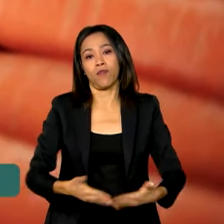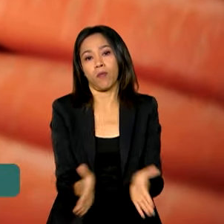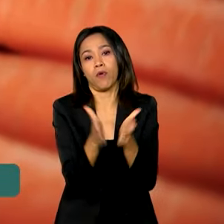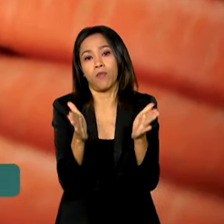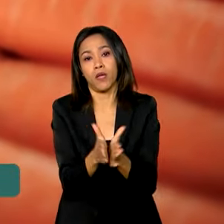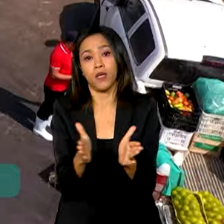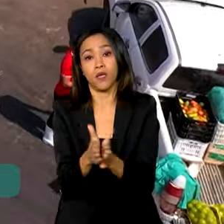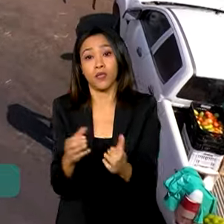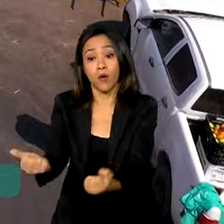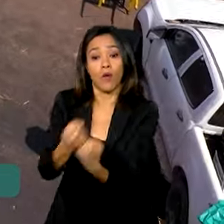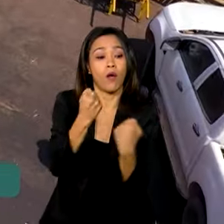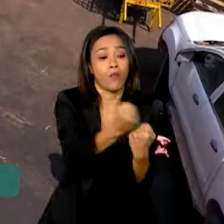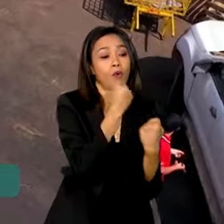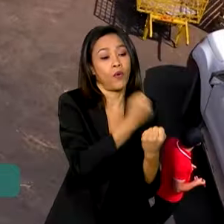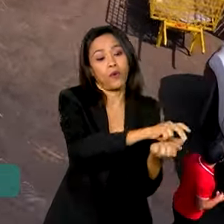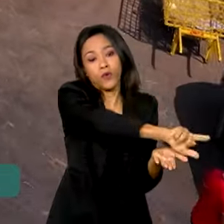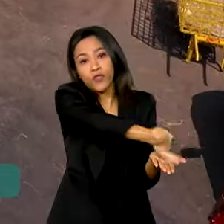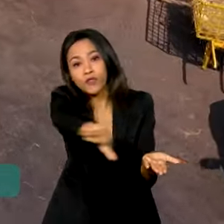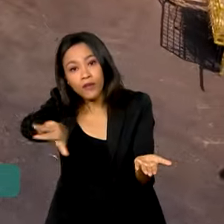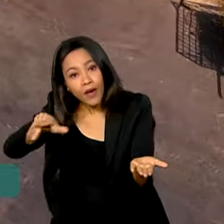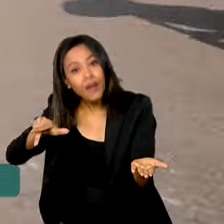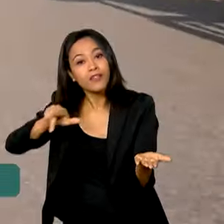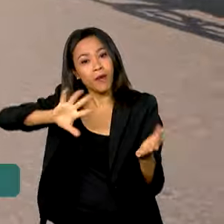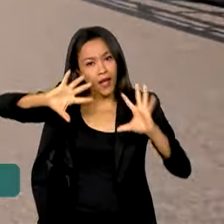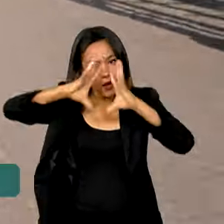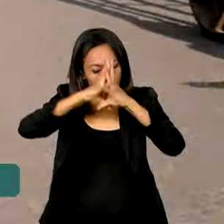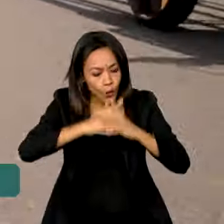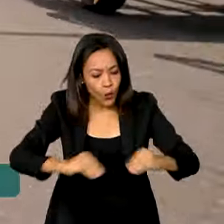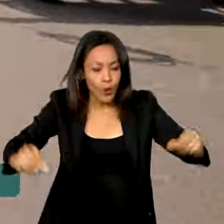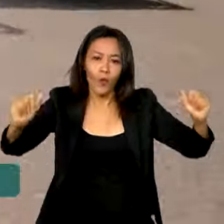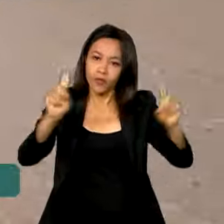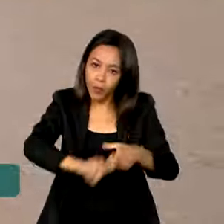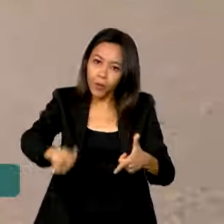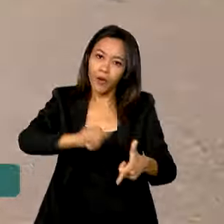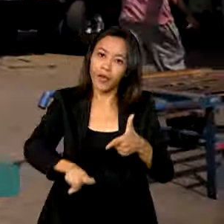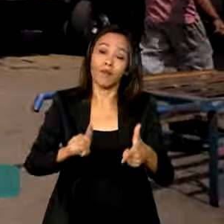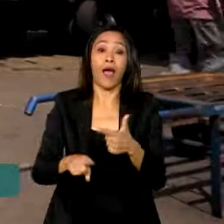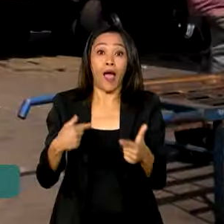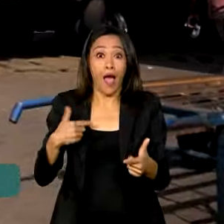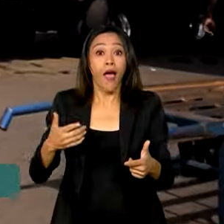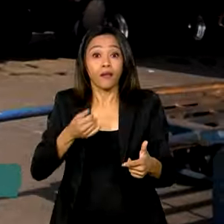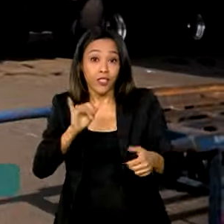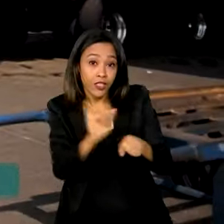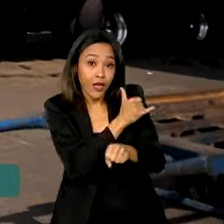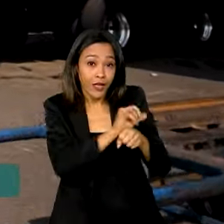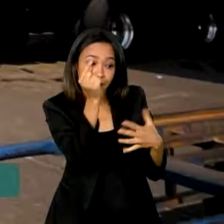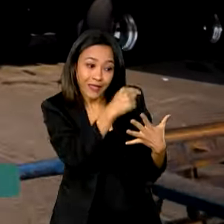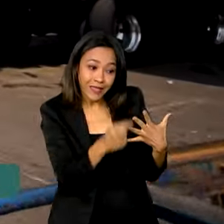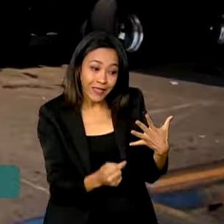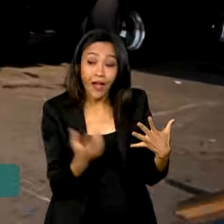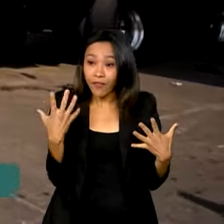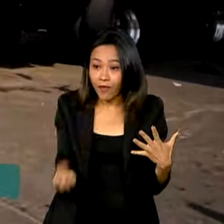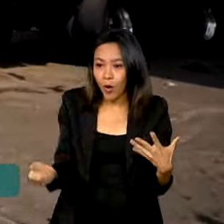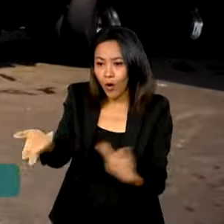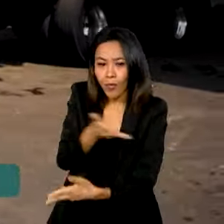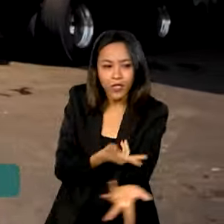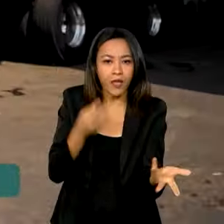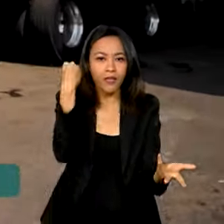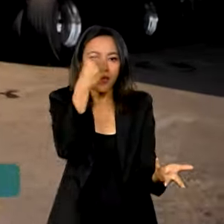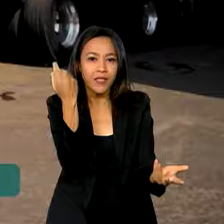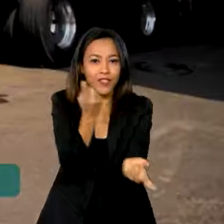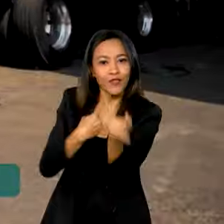instituições no combate a esses problemas. Além de imobilizar recursos, a ideia é compartilhar experiências bem